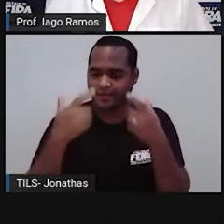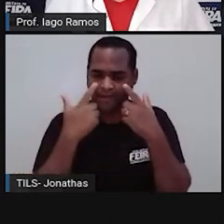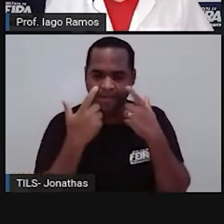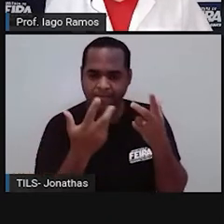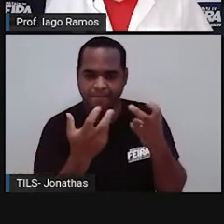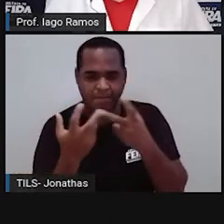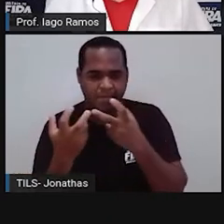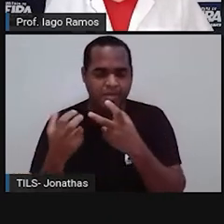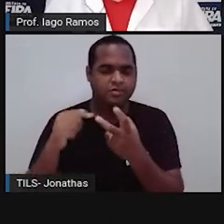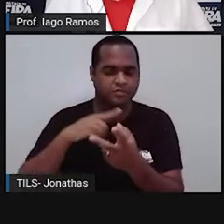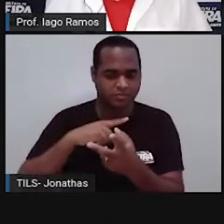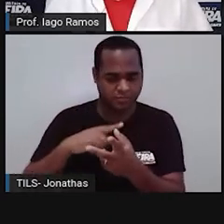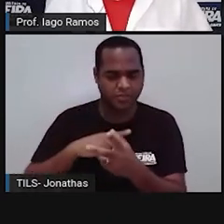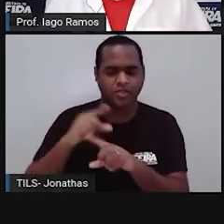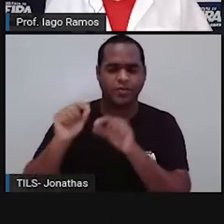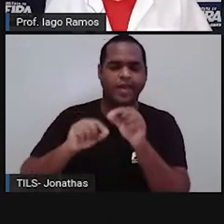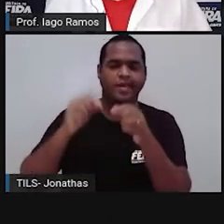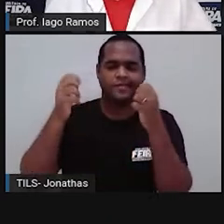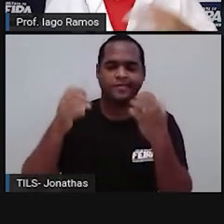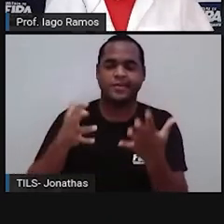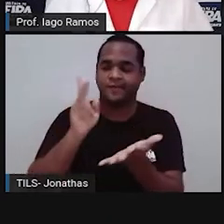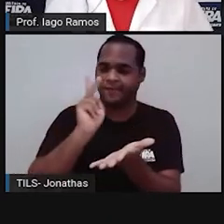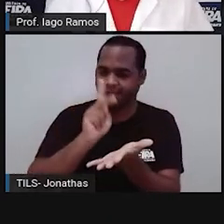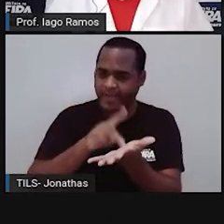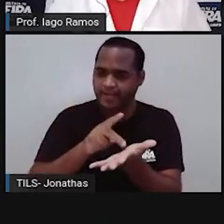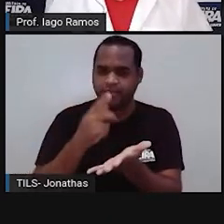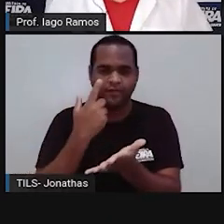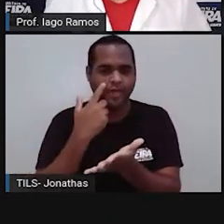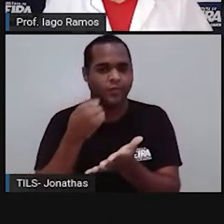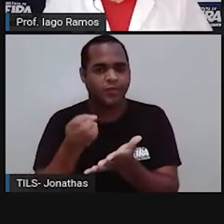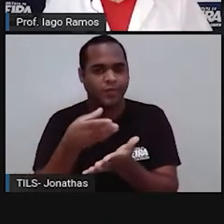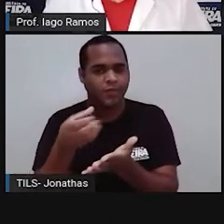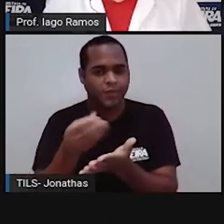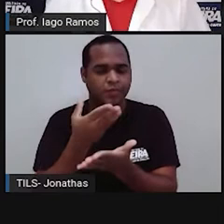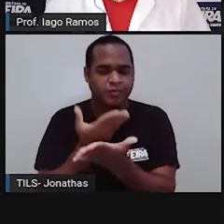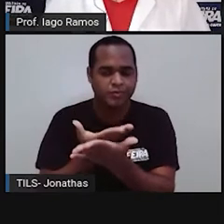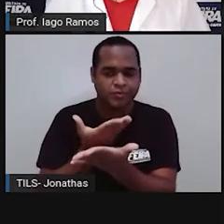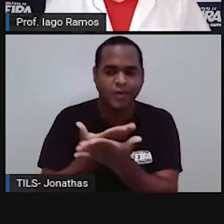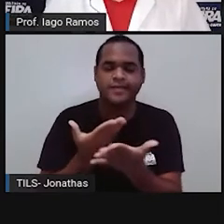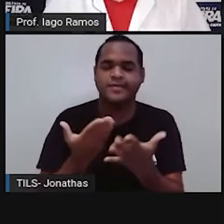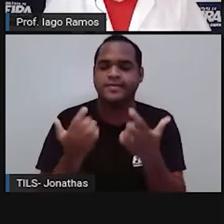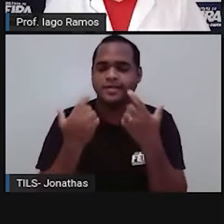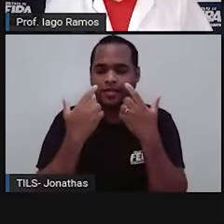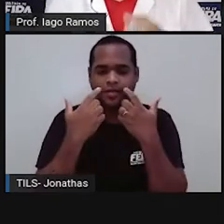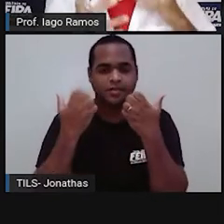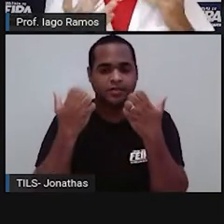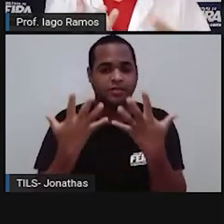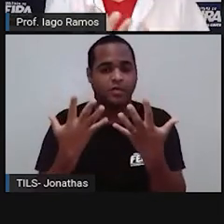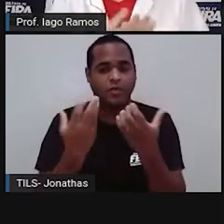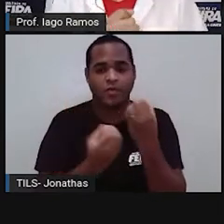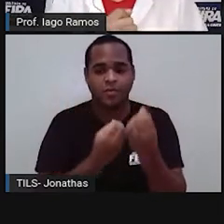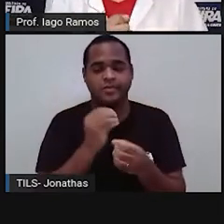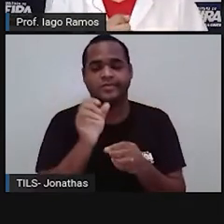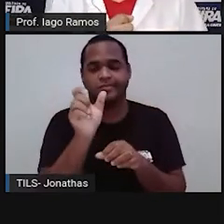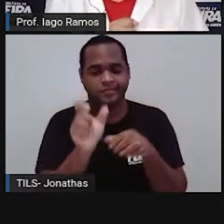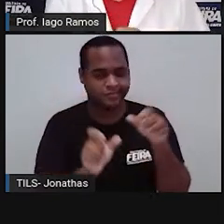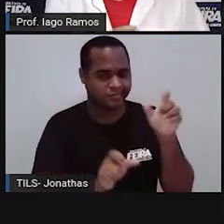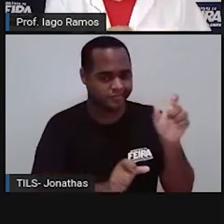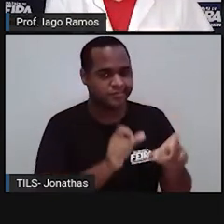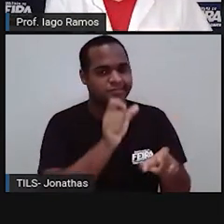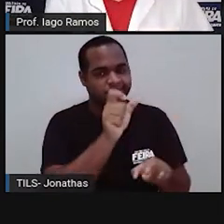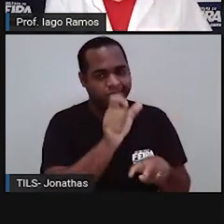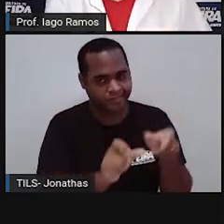geometria, na verdade, talvez tudo, né? Tem uma forma, tudo tem uma forma, né?